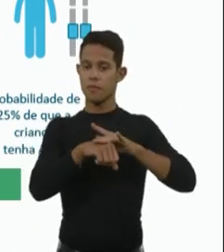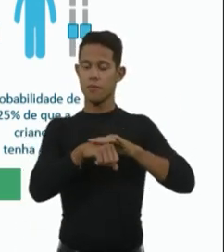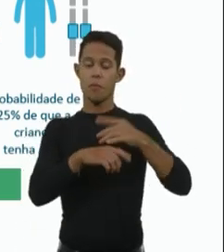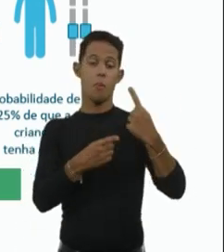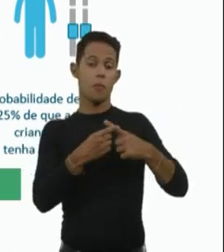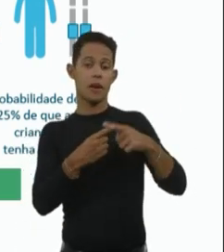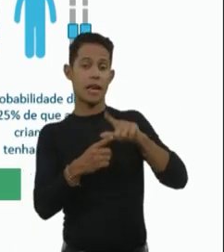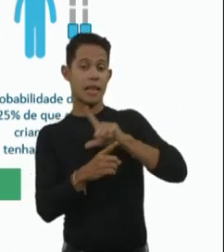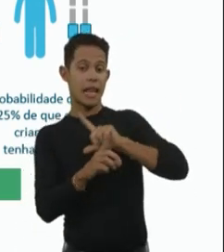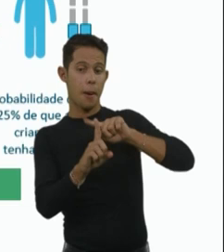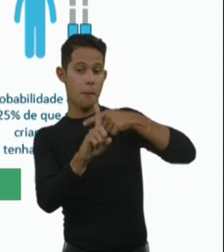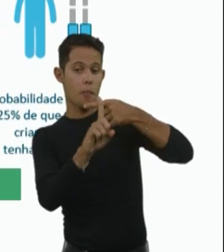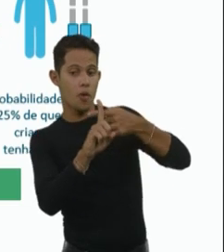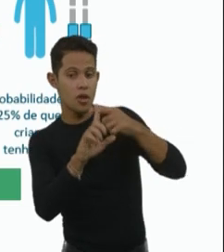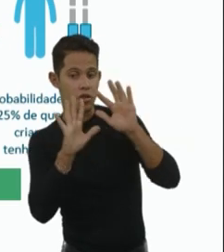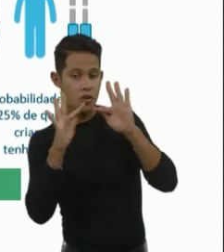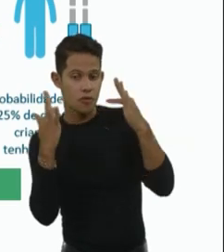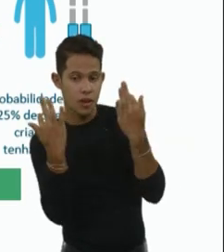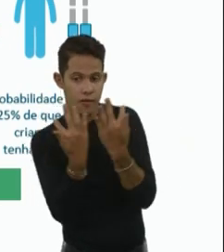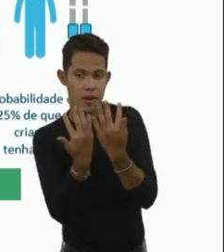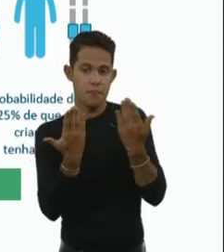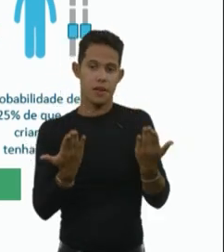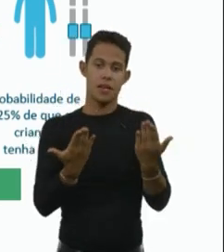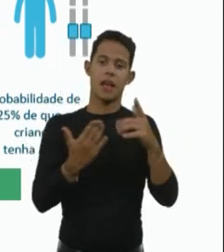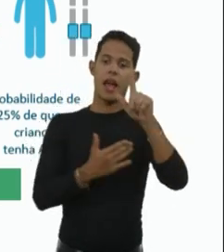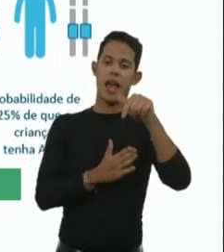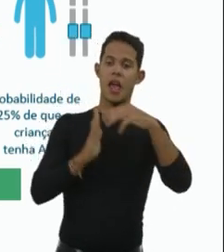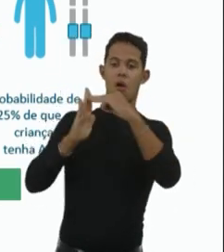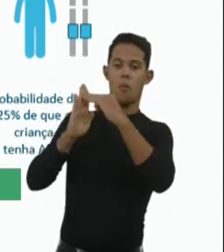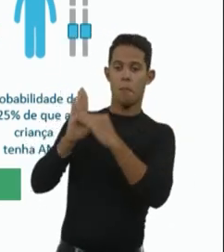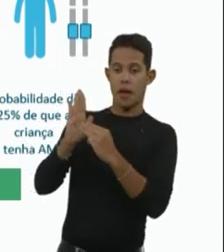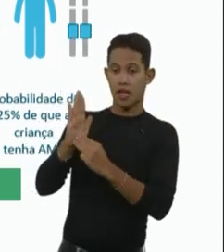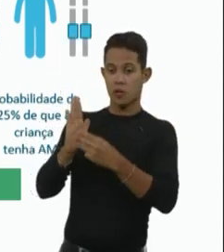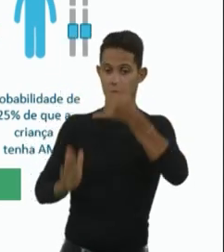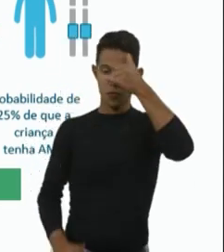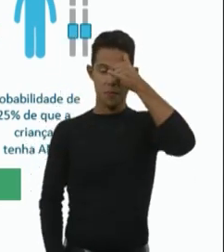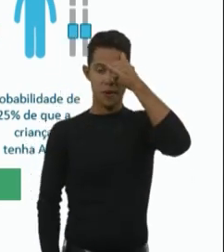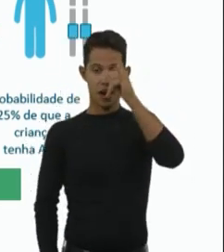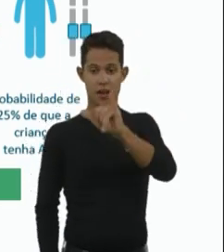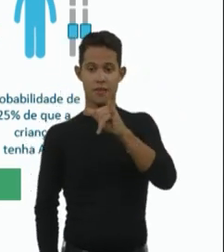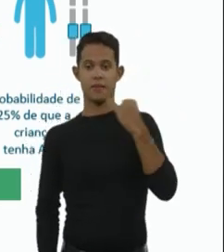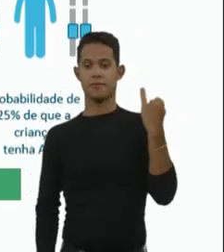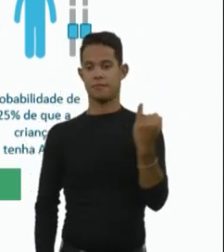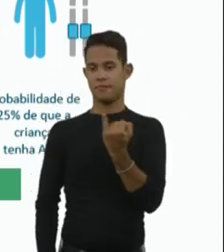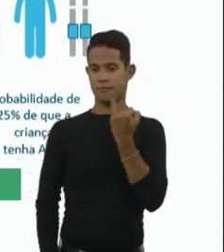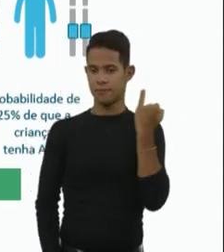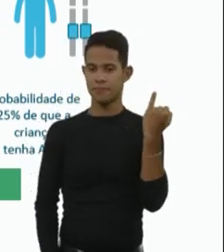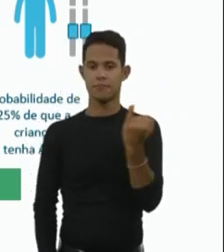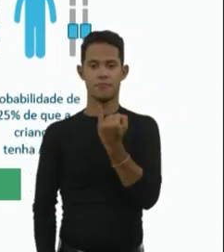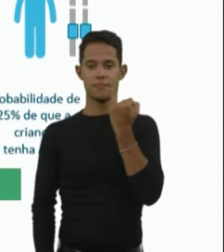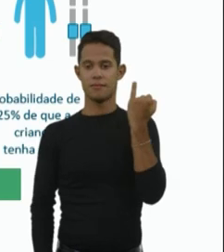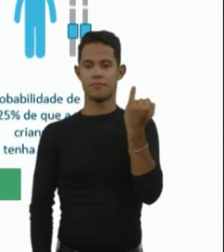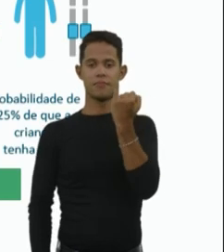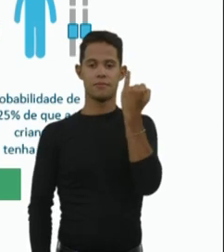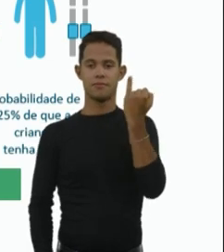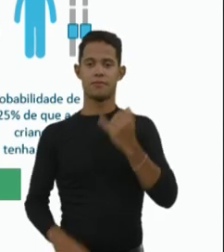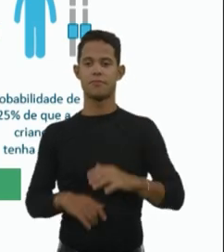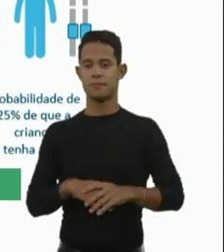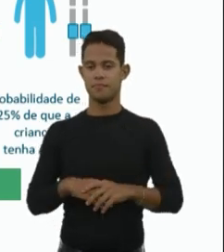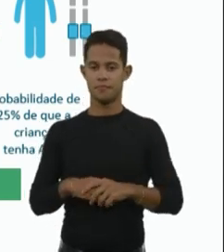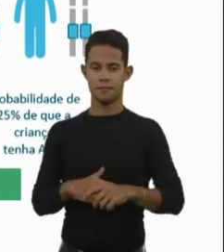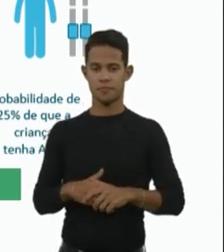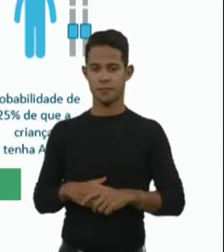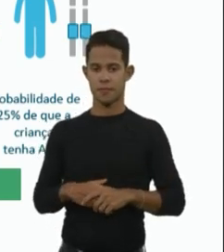positivos na família seja realmente um método de prevenção bastante pouco útil, bastante precário.